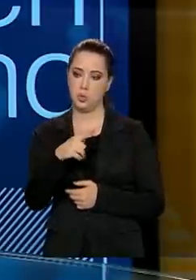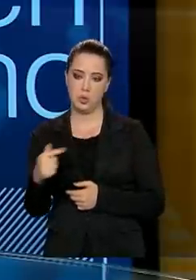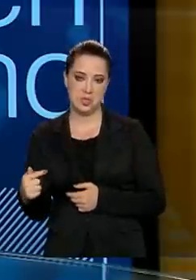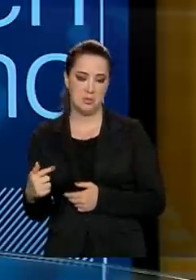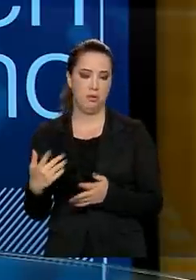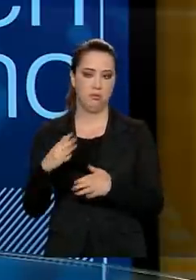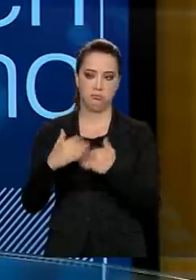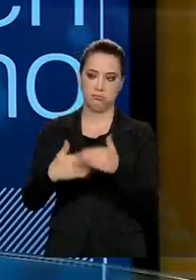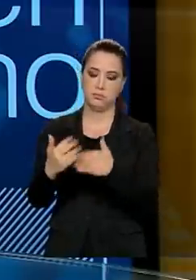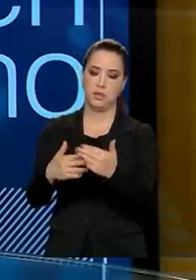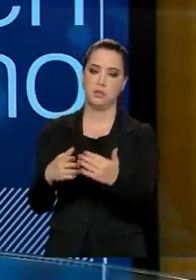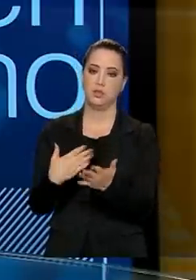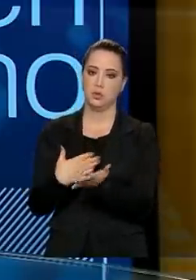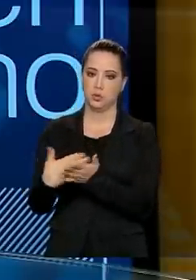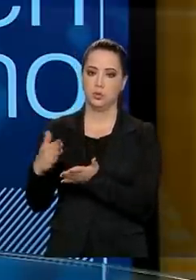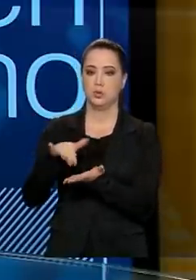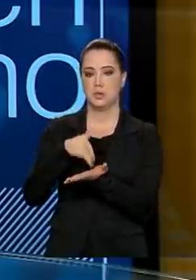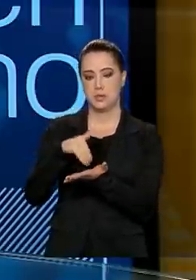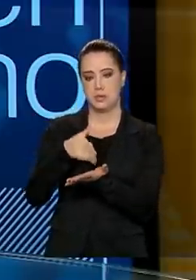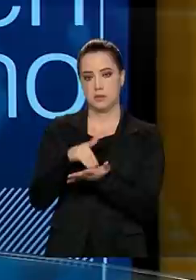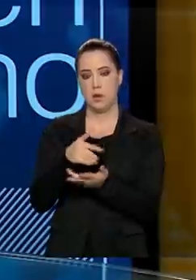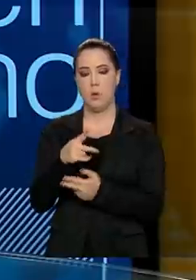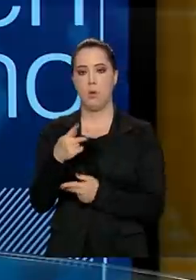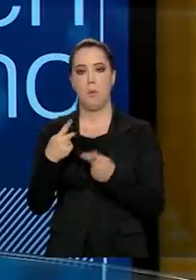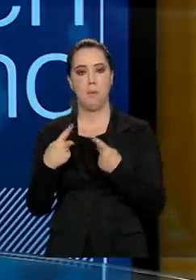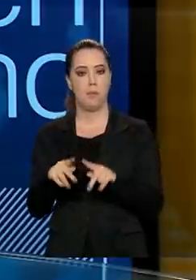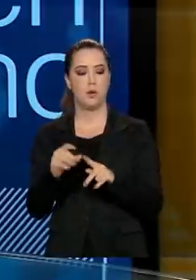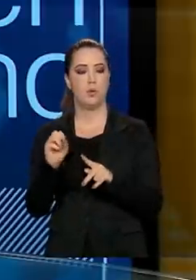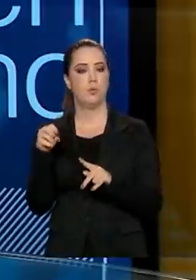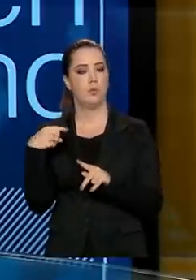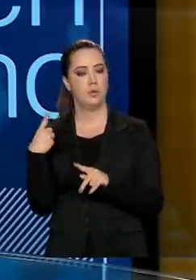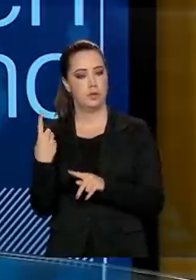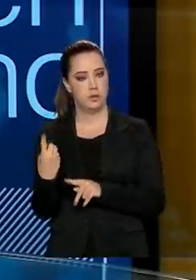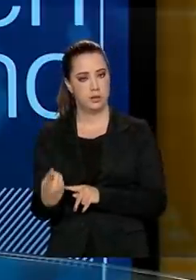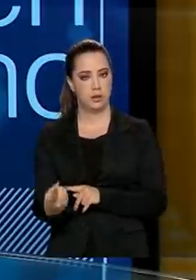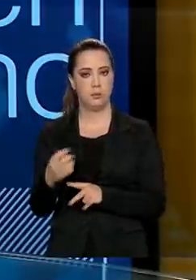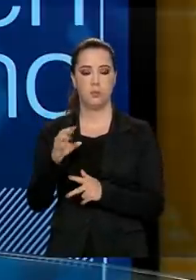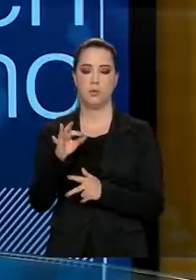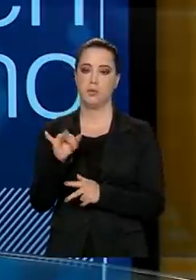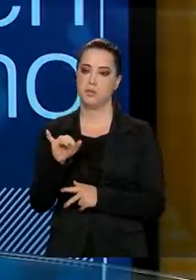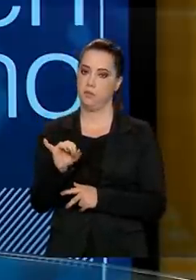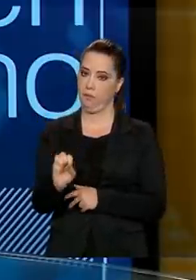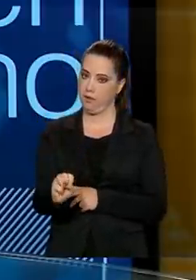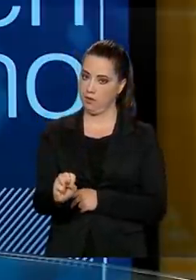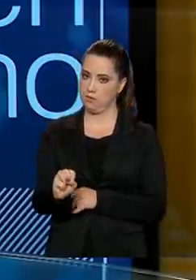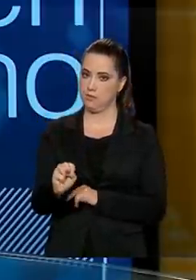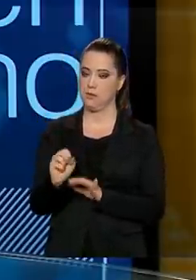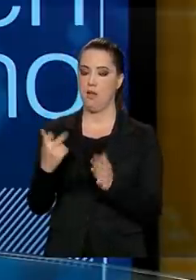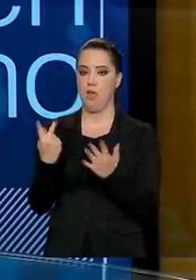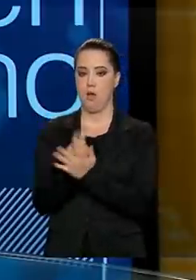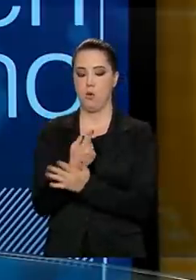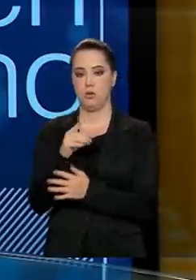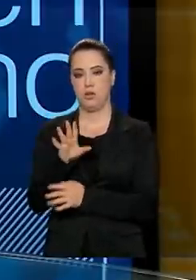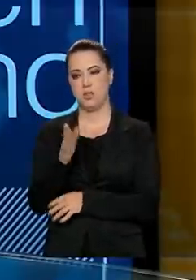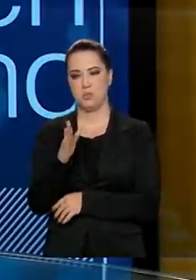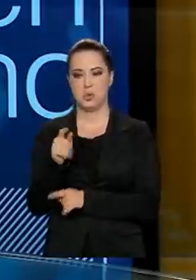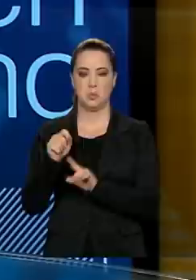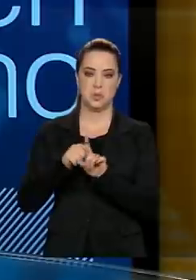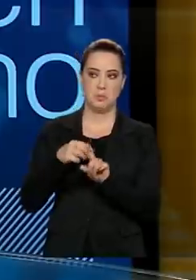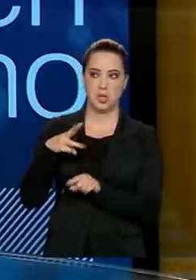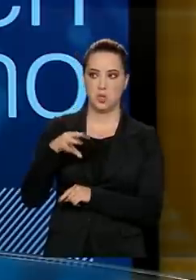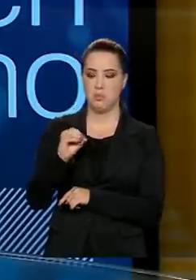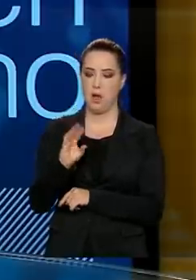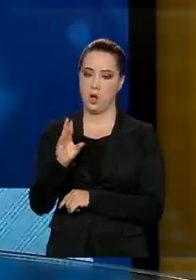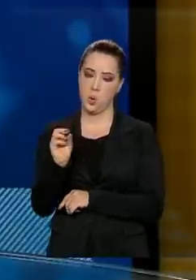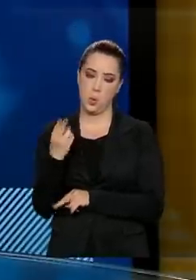segue com o processo seletivo do ProUni e depois com o processo seletivo do FIES. Isso vai estar acontecendo aí por volta do mês de maio